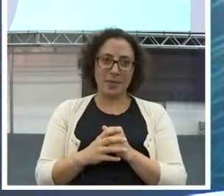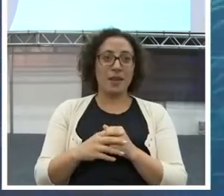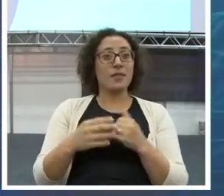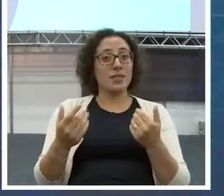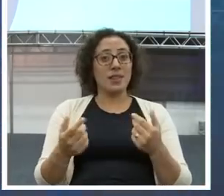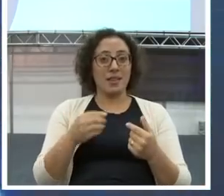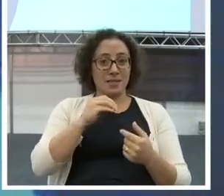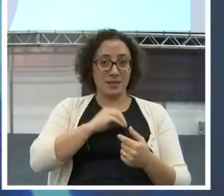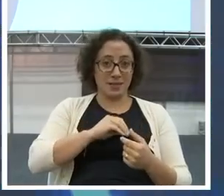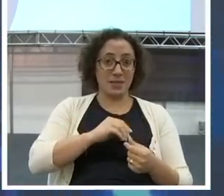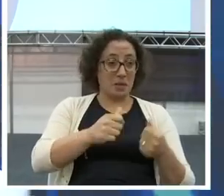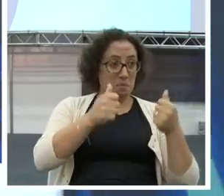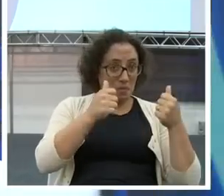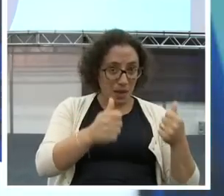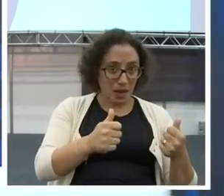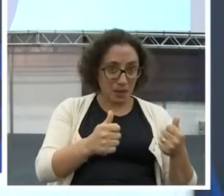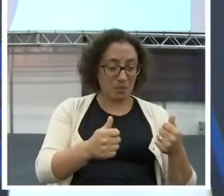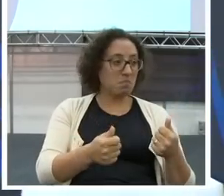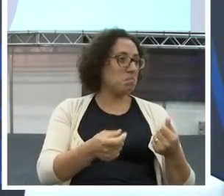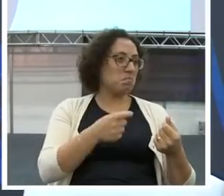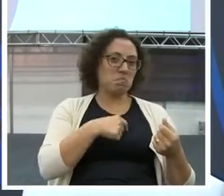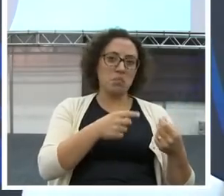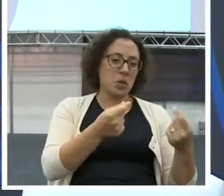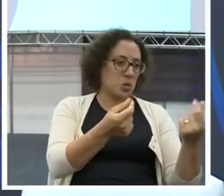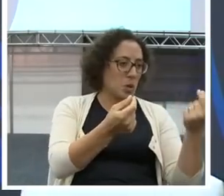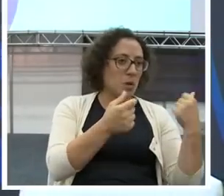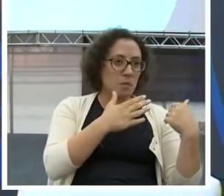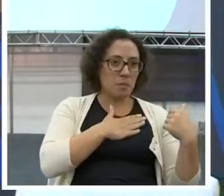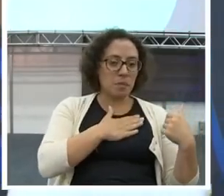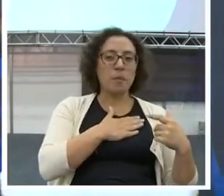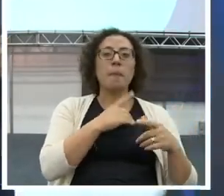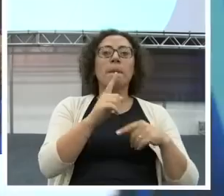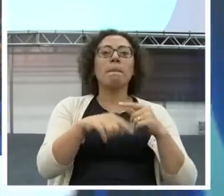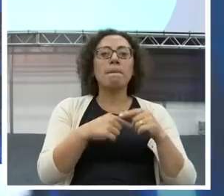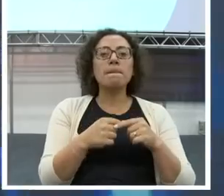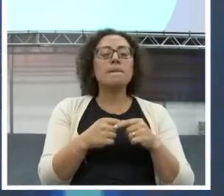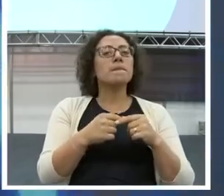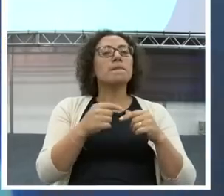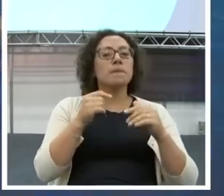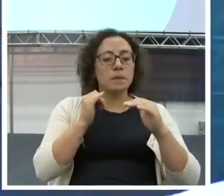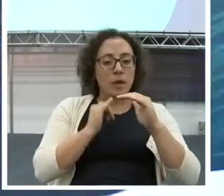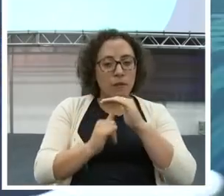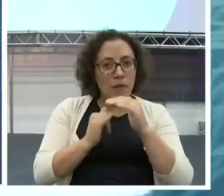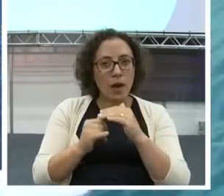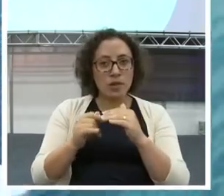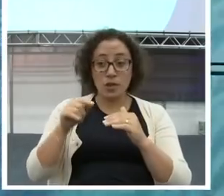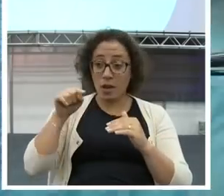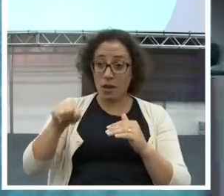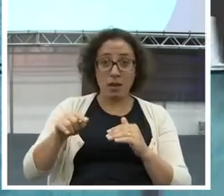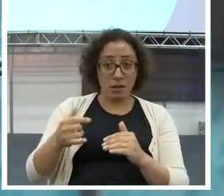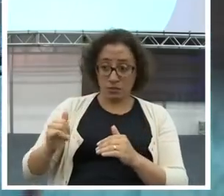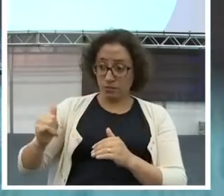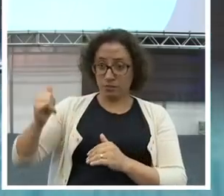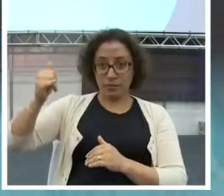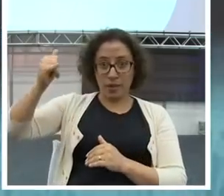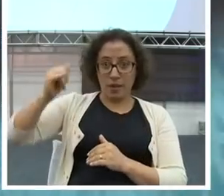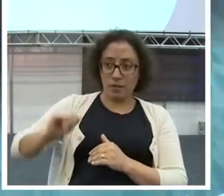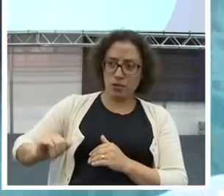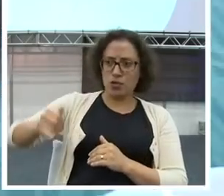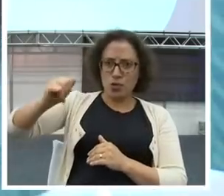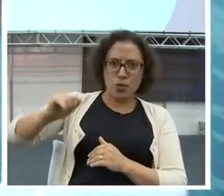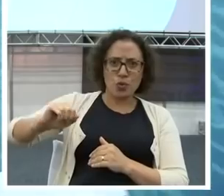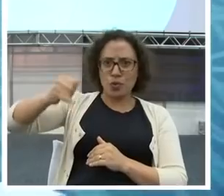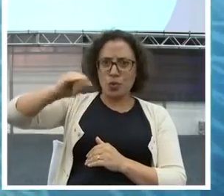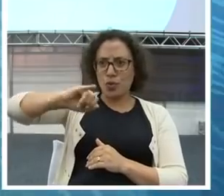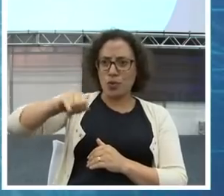gasta corretamente, investe o seu dinheiro e aquilo vai crescendo? Isso é inteligência